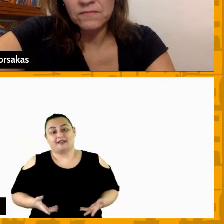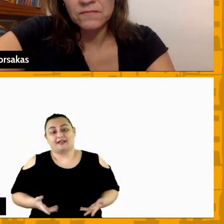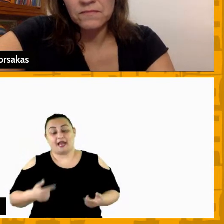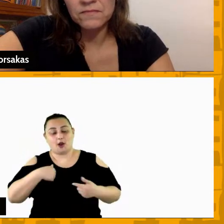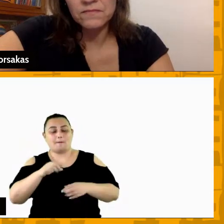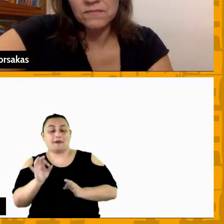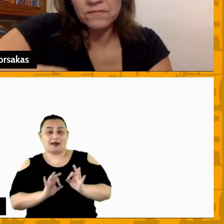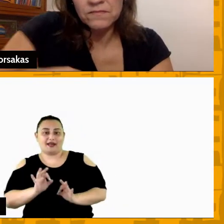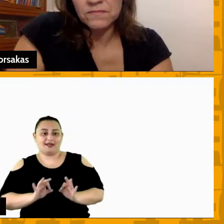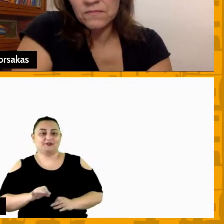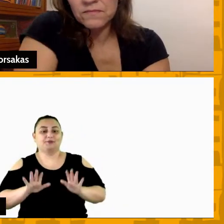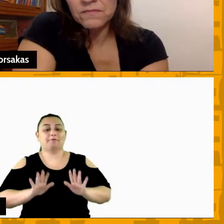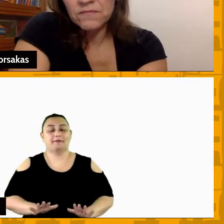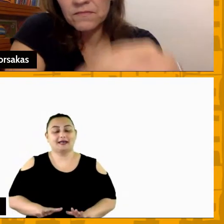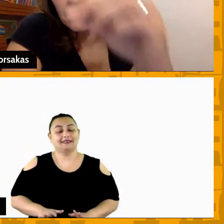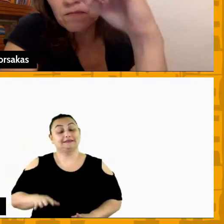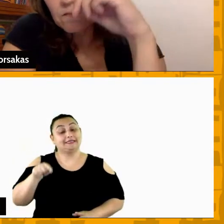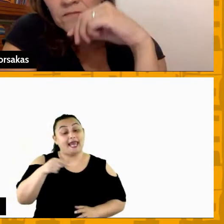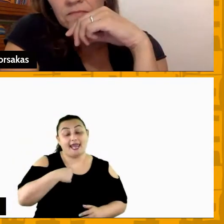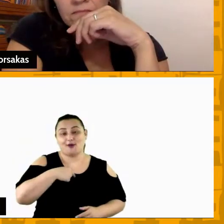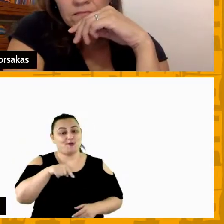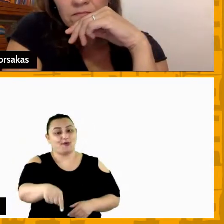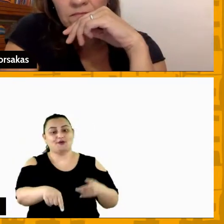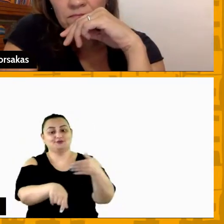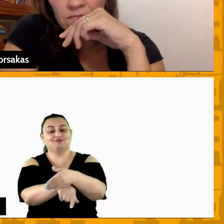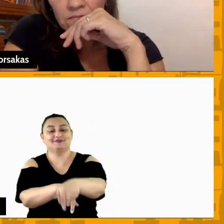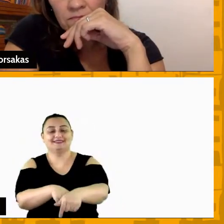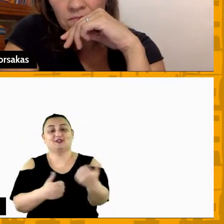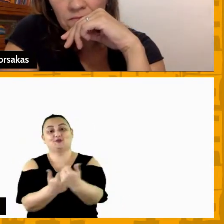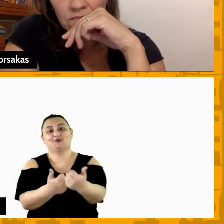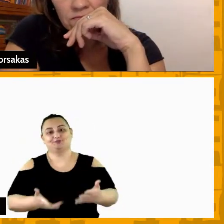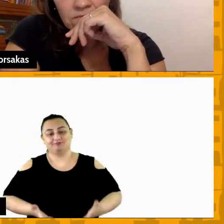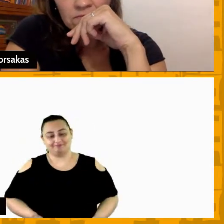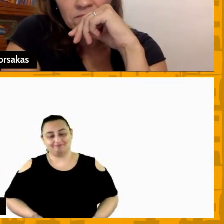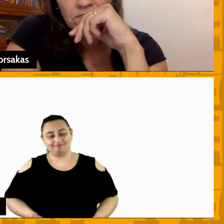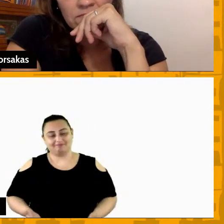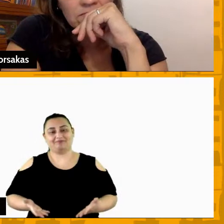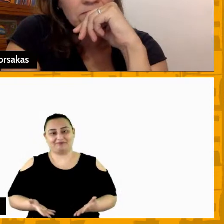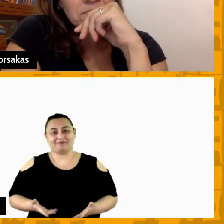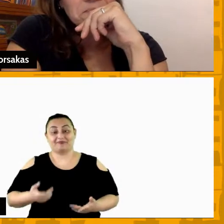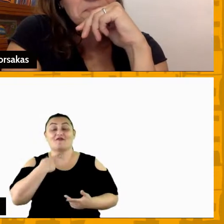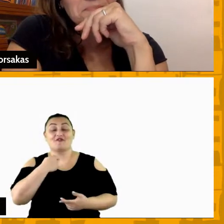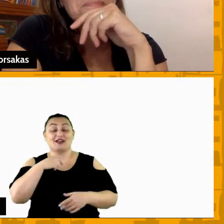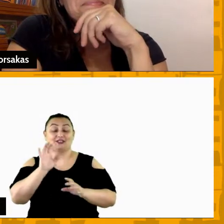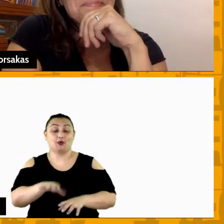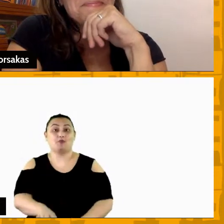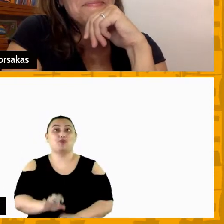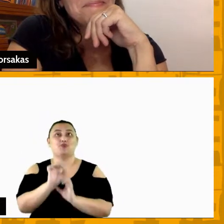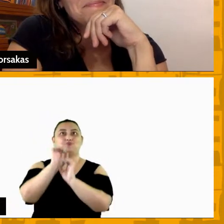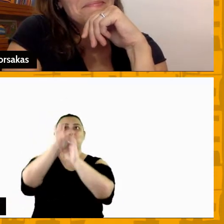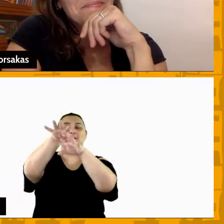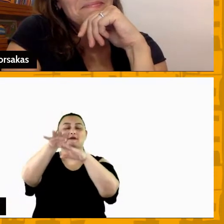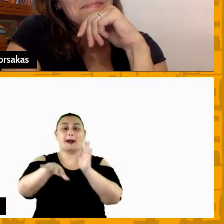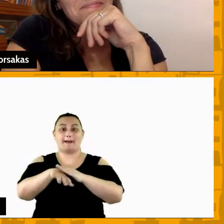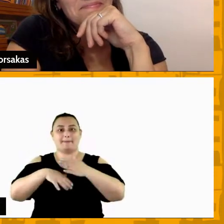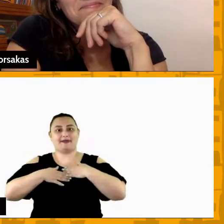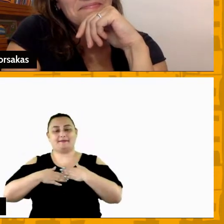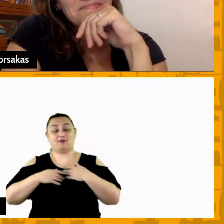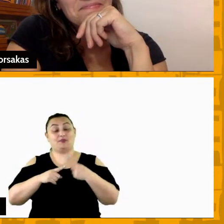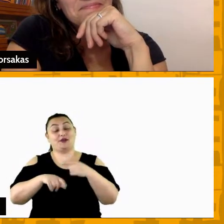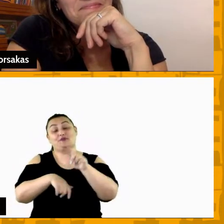brinca de vez em quando esse jogo ia ser bom se a gente pudesse arrebessar essa bola ter a bola na mão ali para